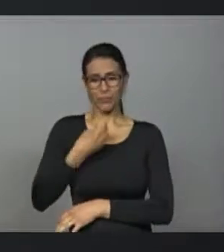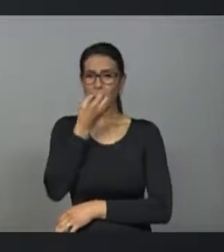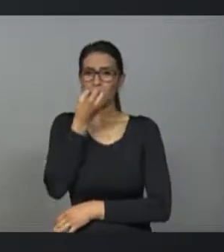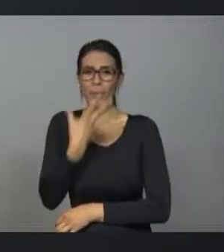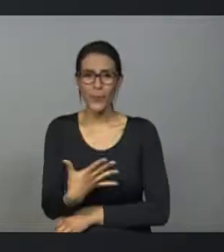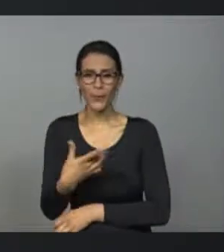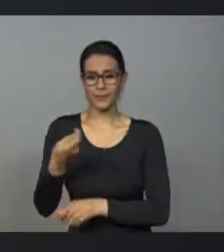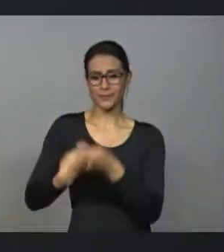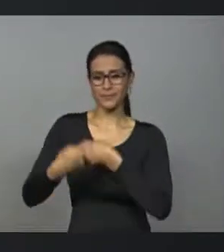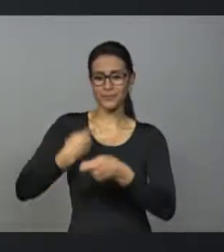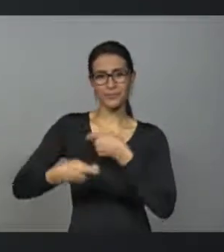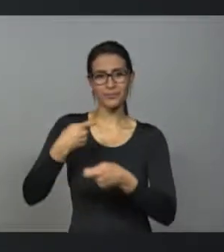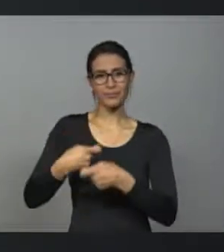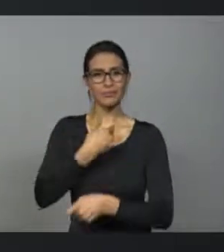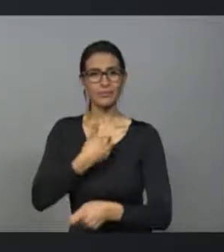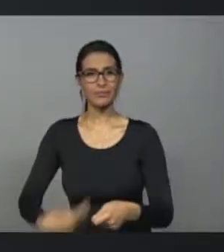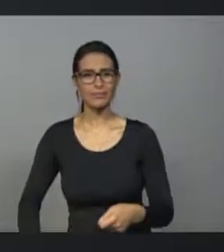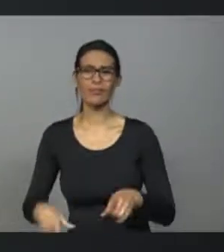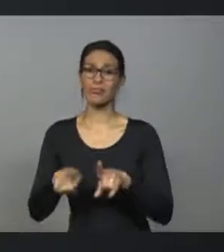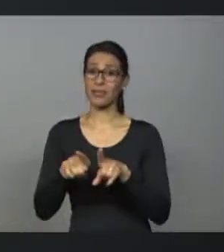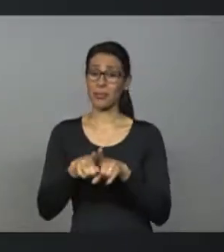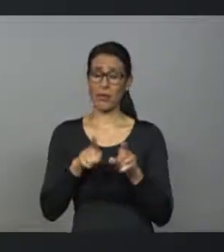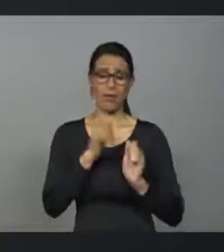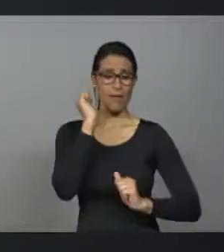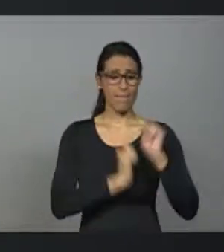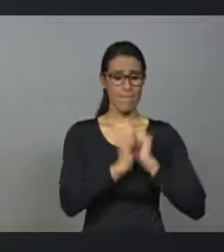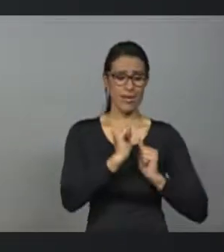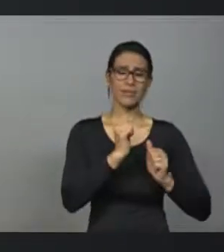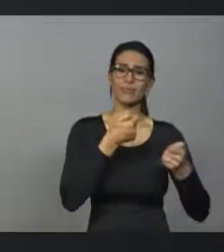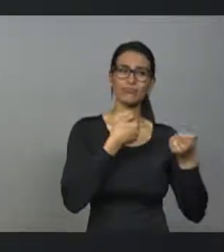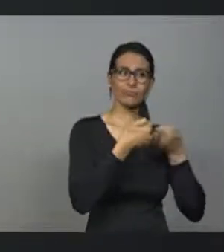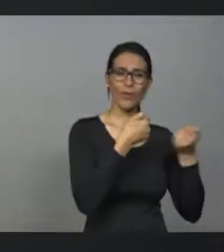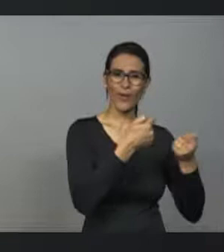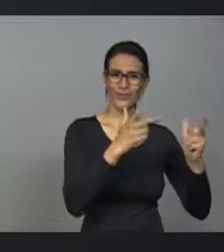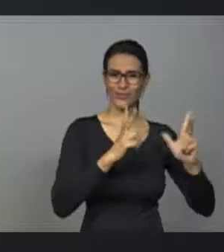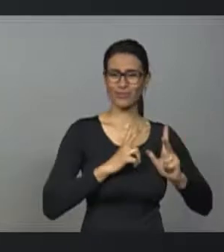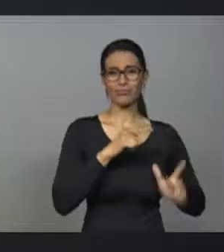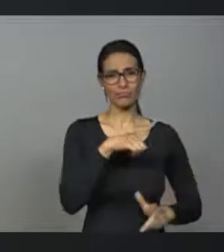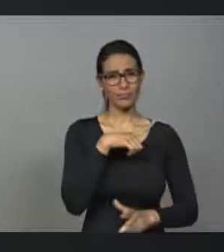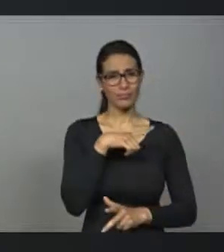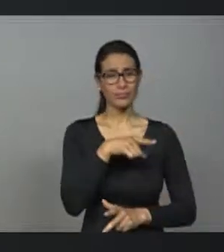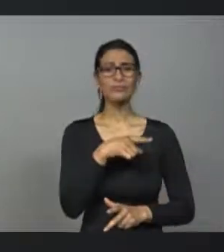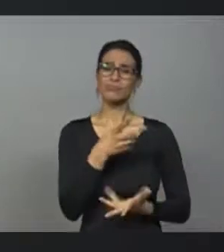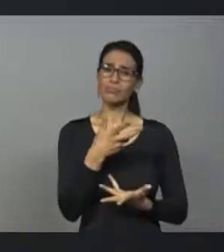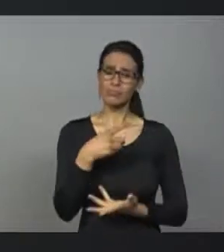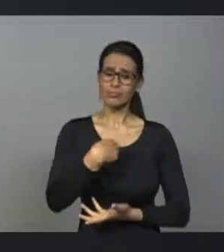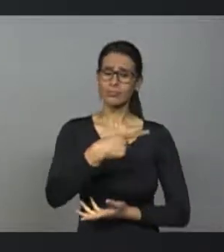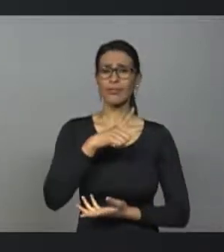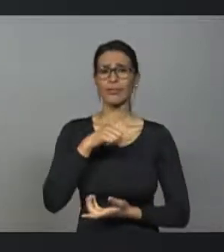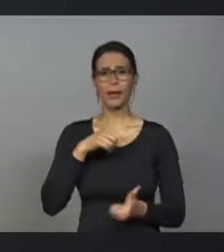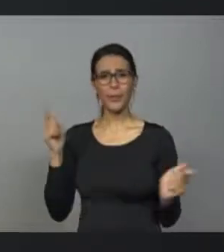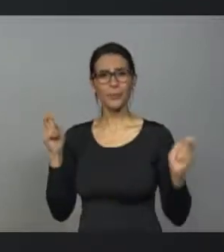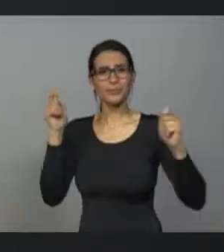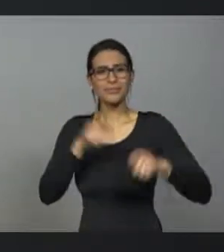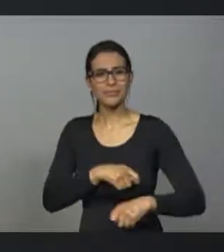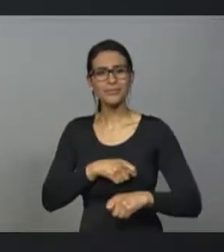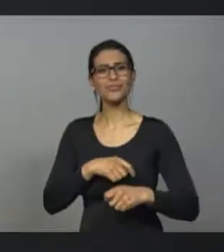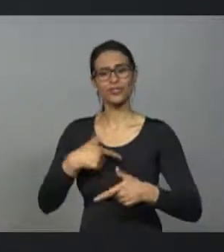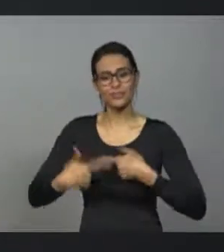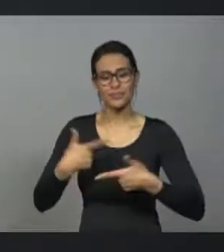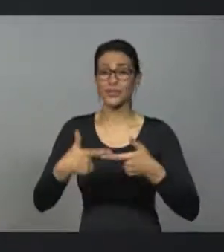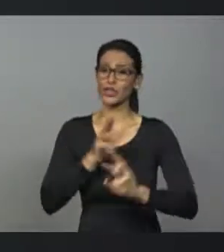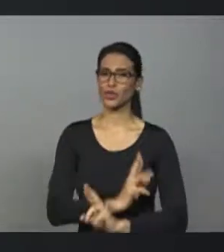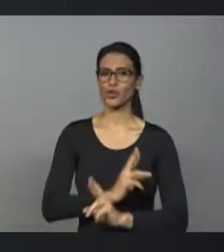teve uma vida bem-sucedida na vida empresarial, no setor privado, e de que tem condições de fazer diferente da velha